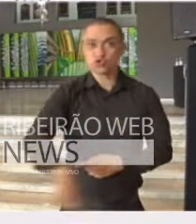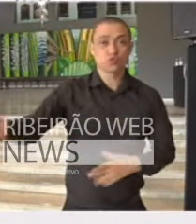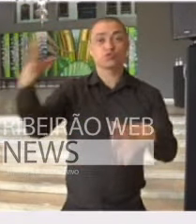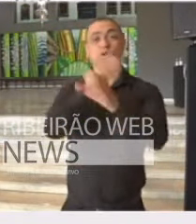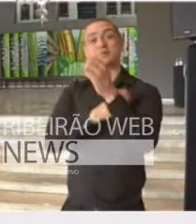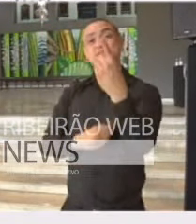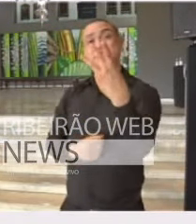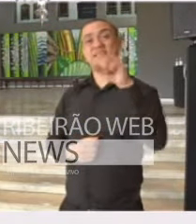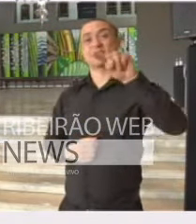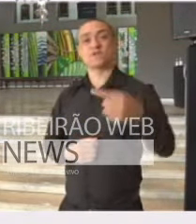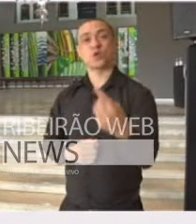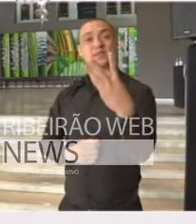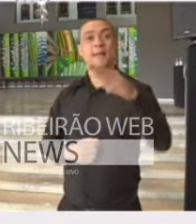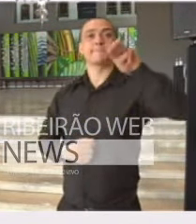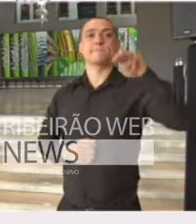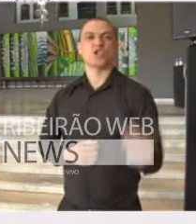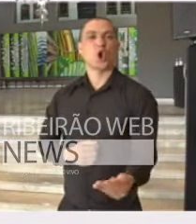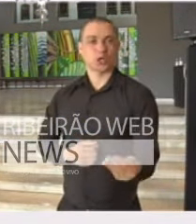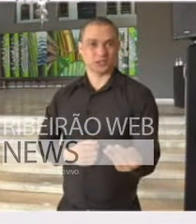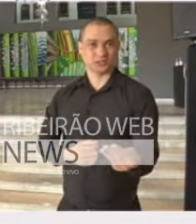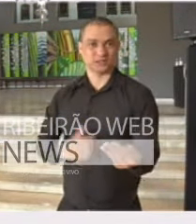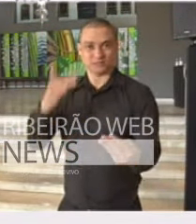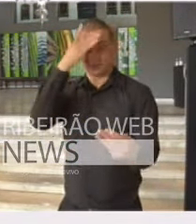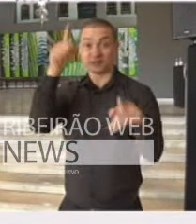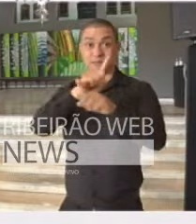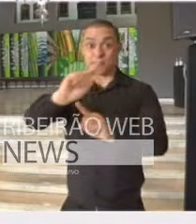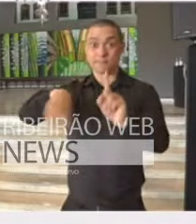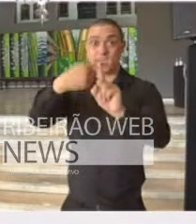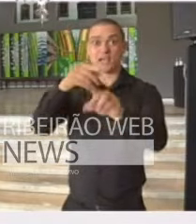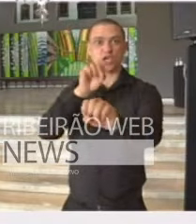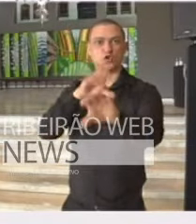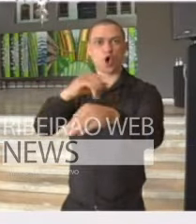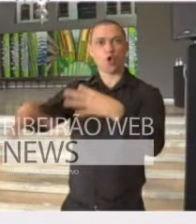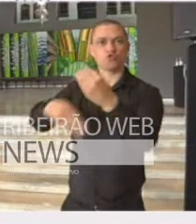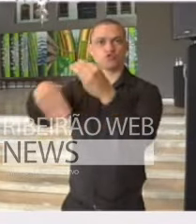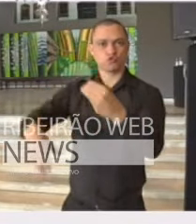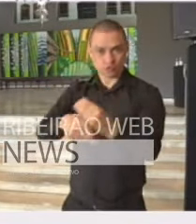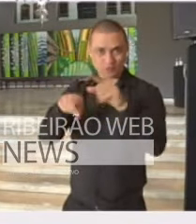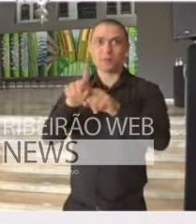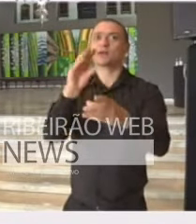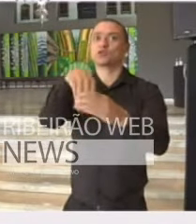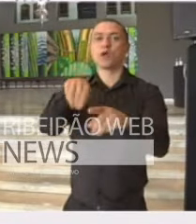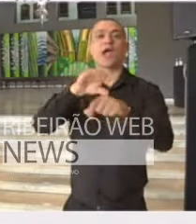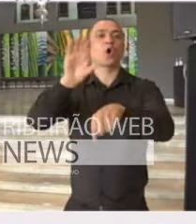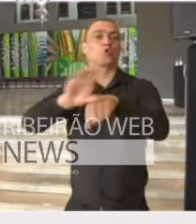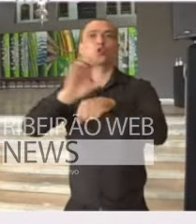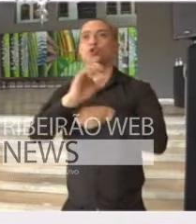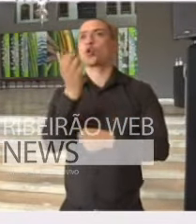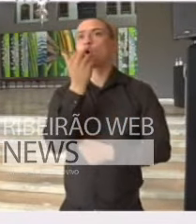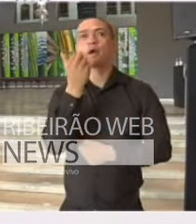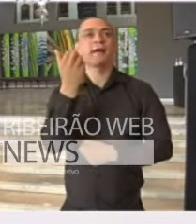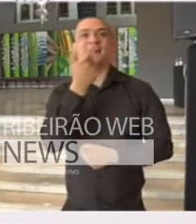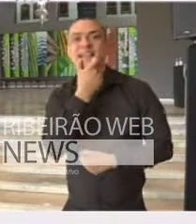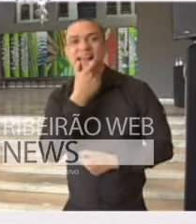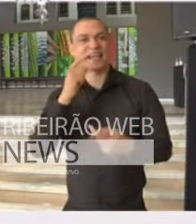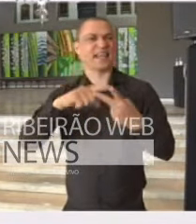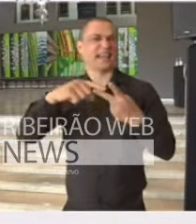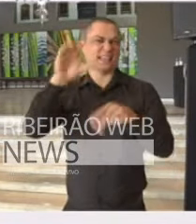,3 milhões, incluindo o que a gente chama de educação complementar aqui, que são cursos de inglês e outros